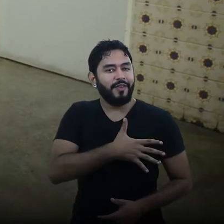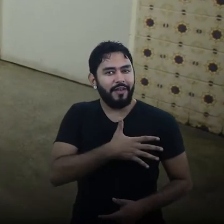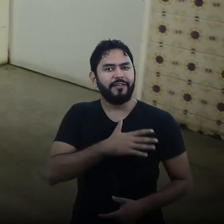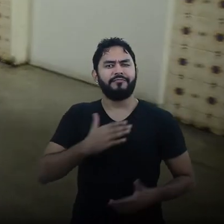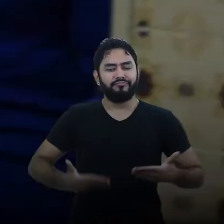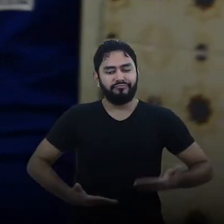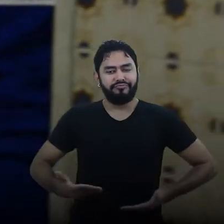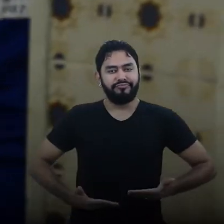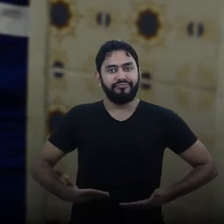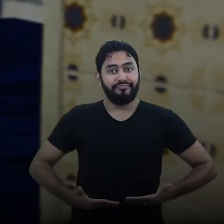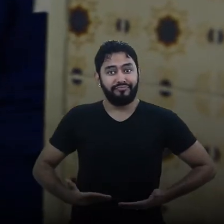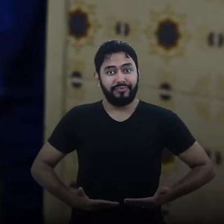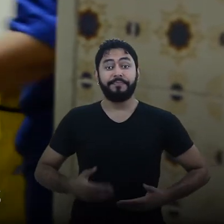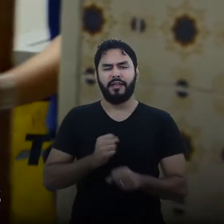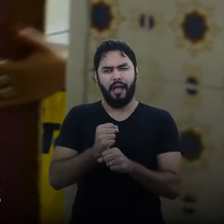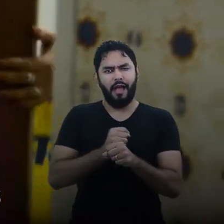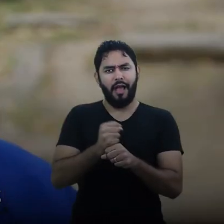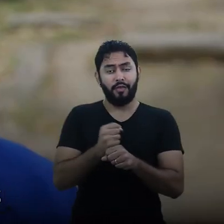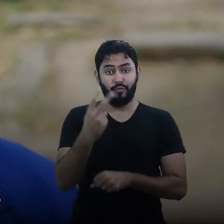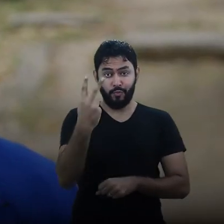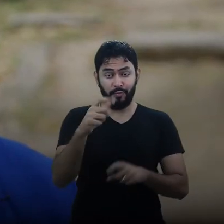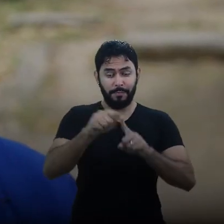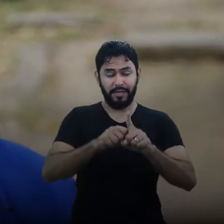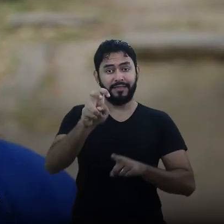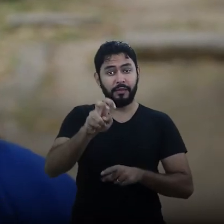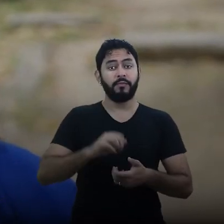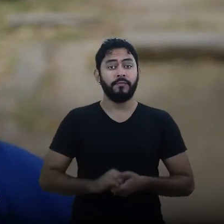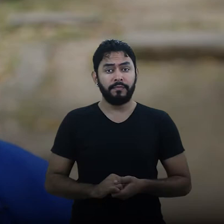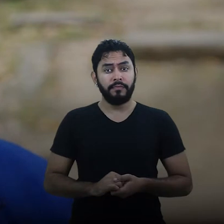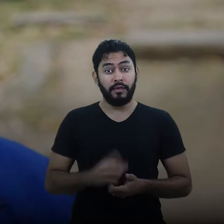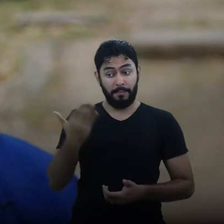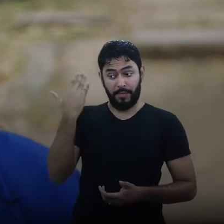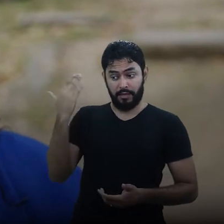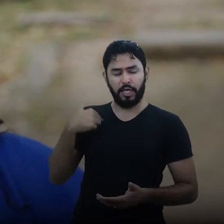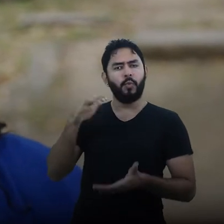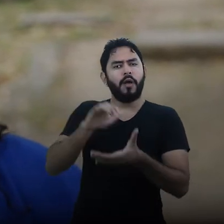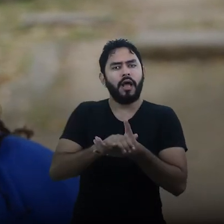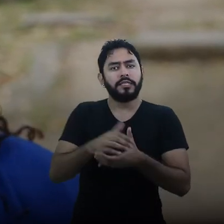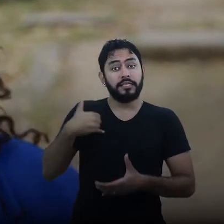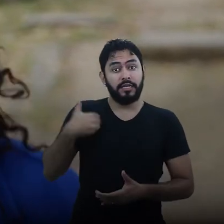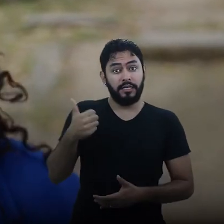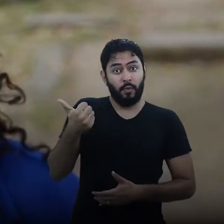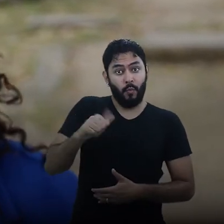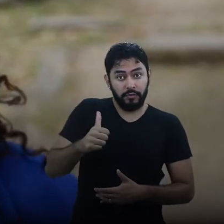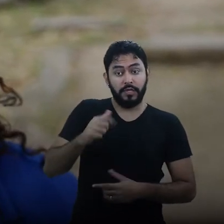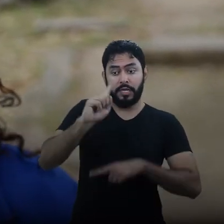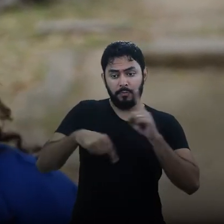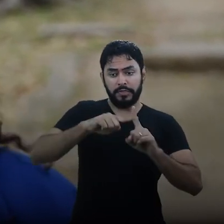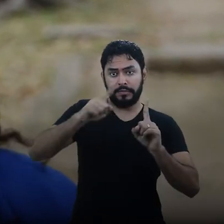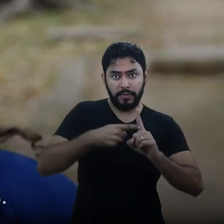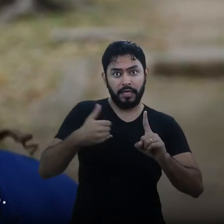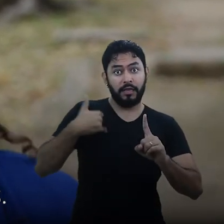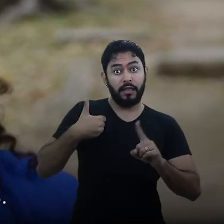gerais. Há dois anos e cinco meses. Eu me casei com 11 anos, fui mãe com 13 anos, fui mãe com 14